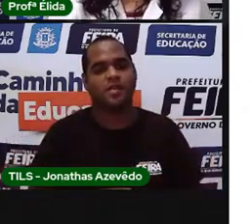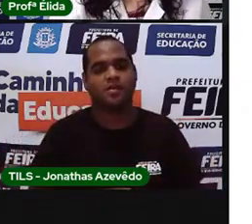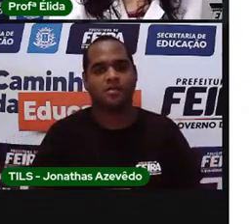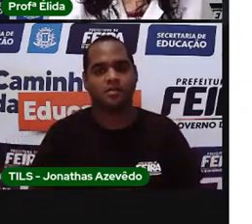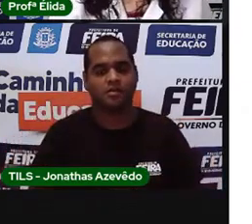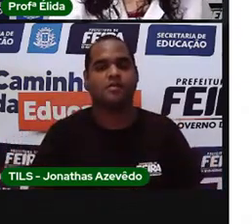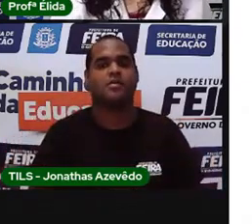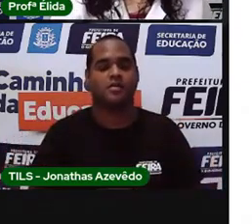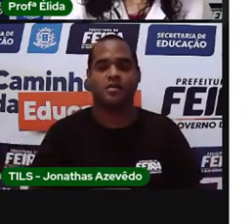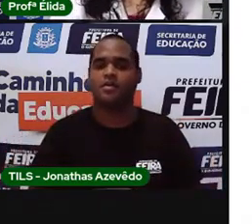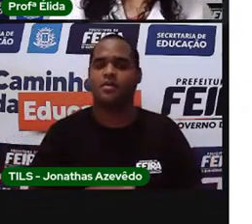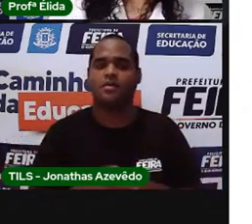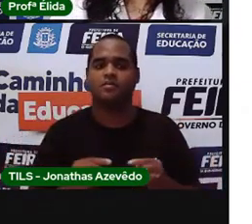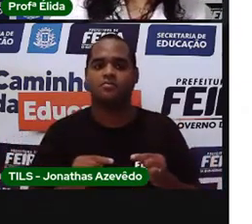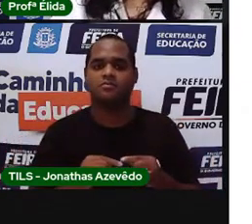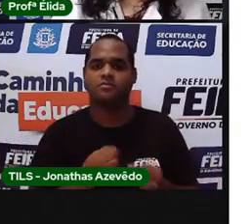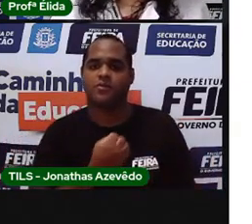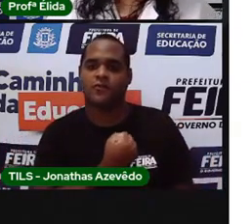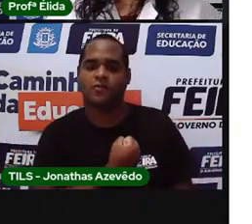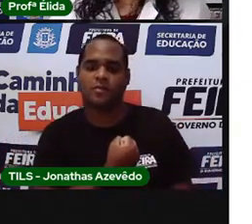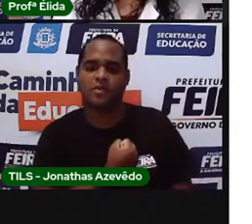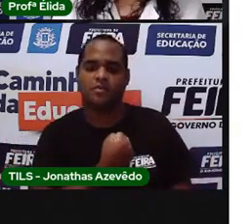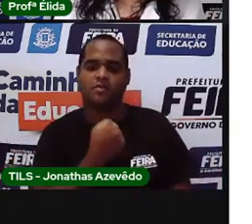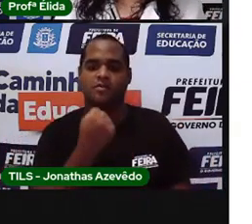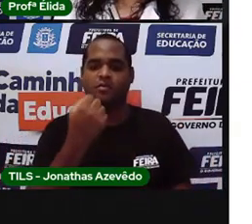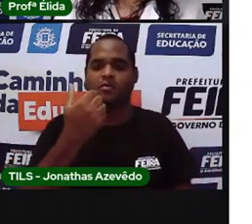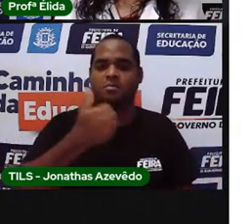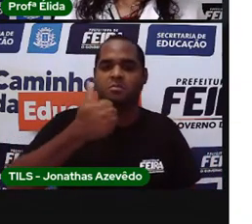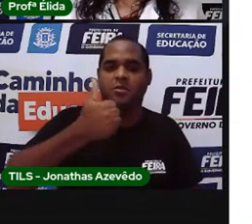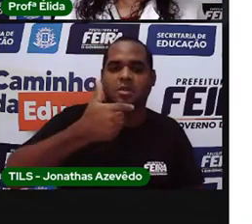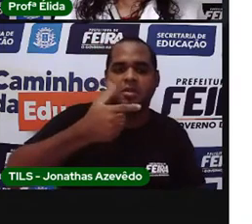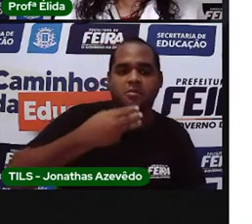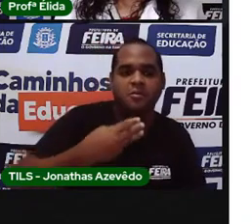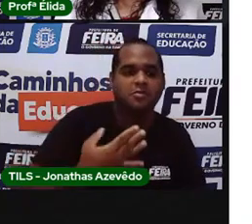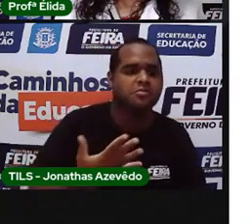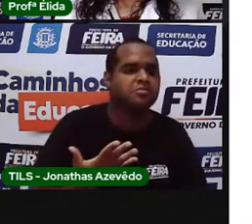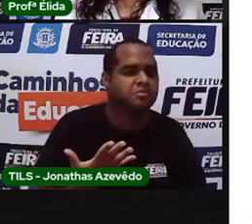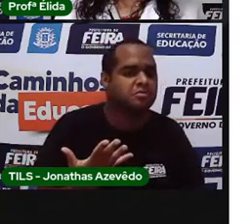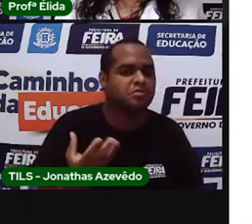E agora você pergunta, e os números ordinais, Pró?